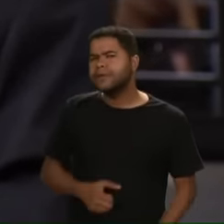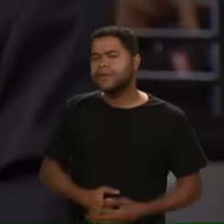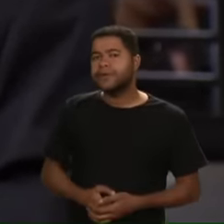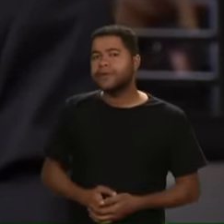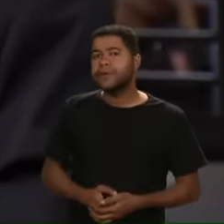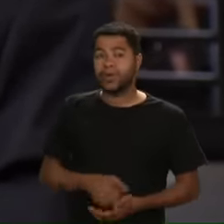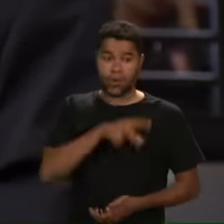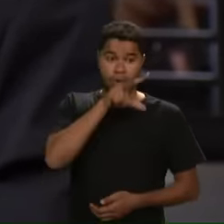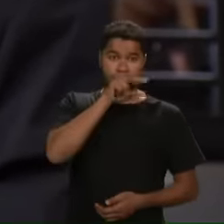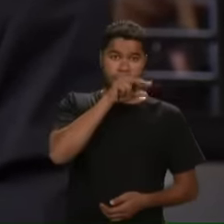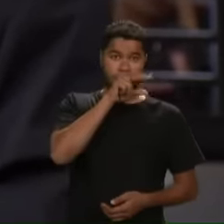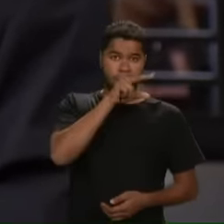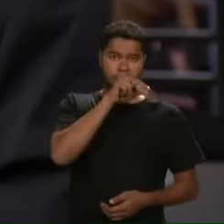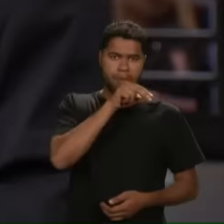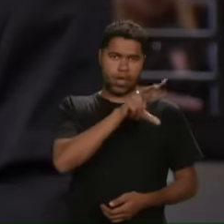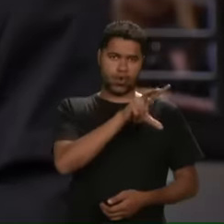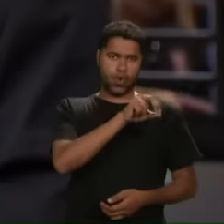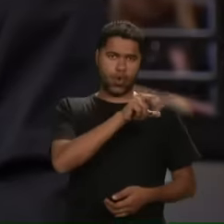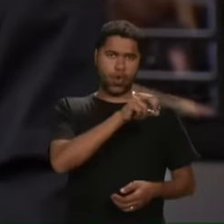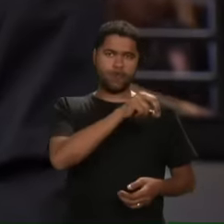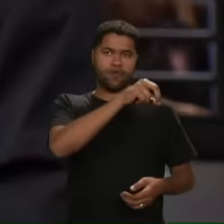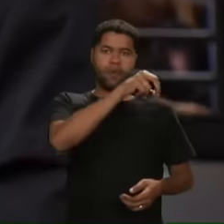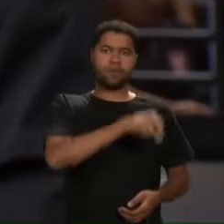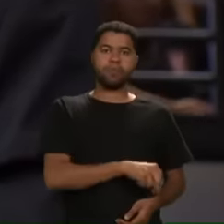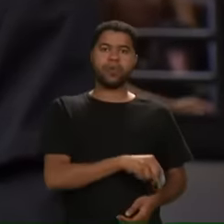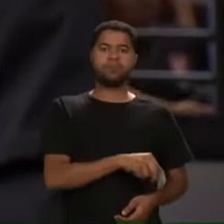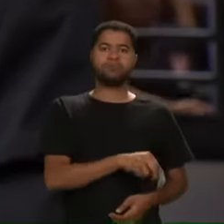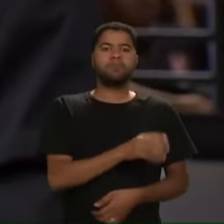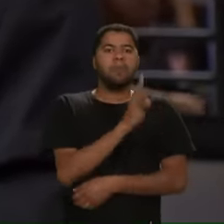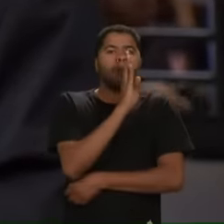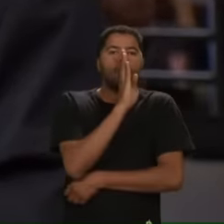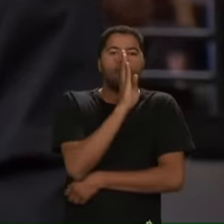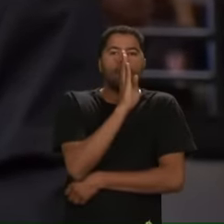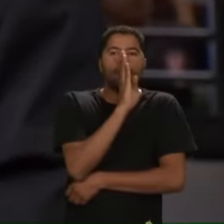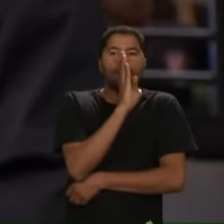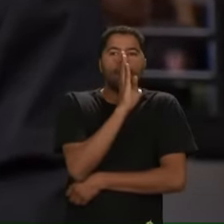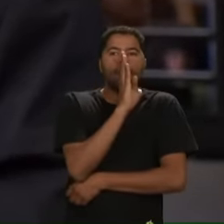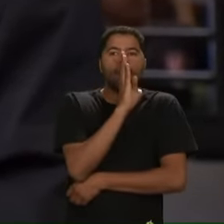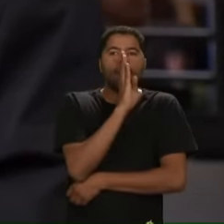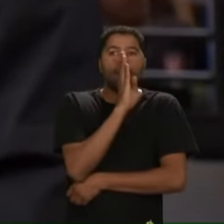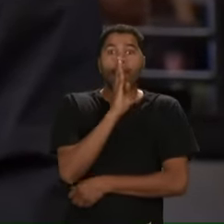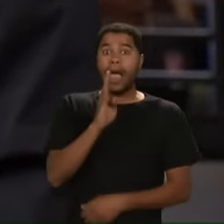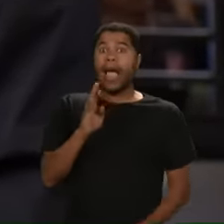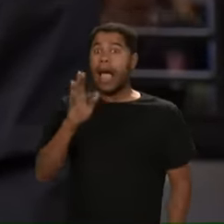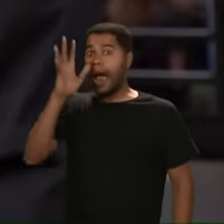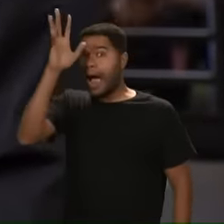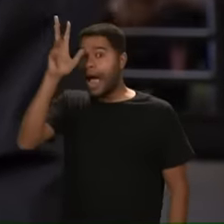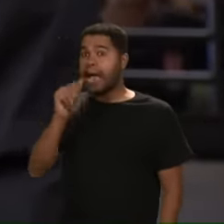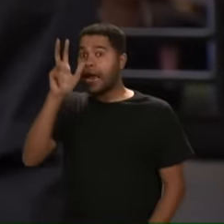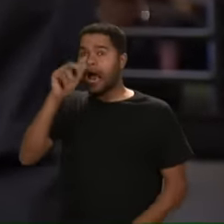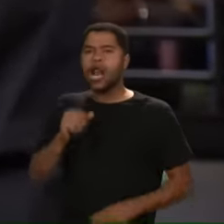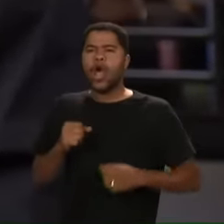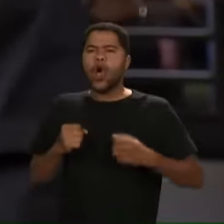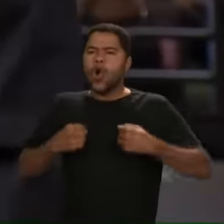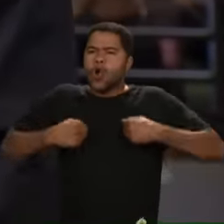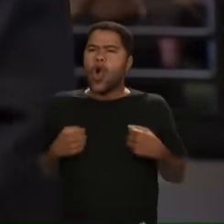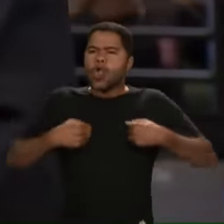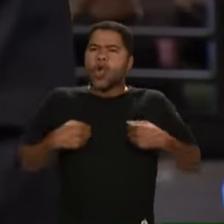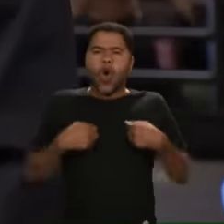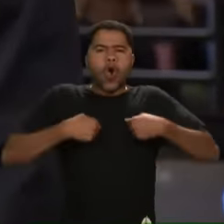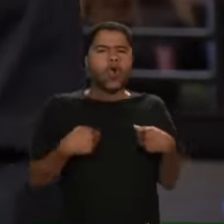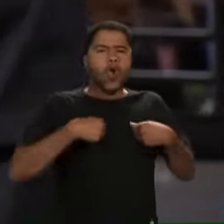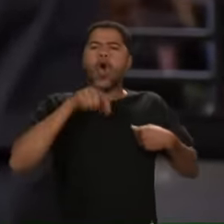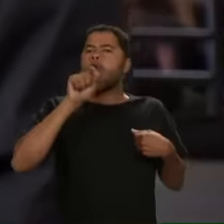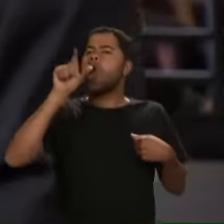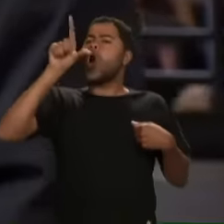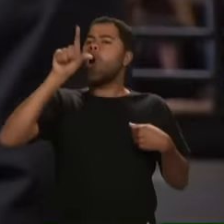O pato Quando bota ovo Ele não fala nada A galinha Quando bota ovo Fica Cocó Cocoriocó Cocoriocó